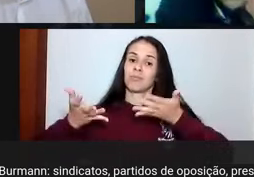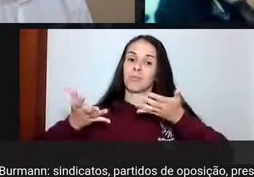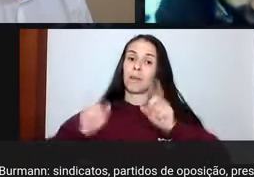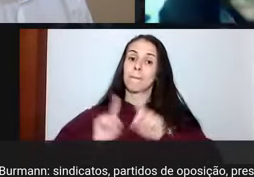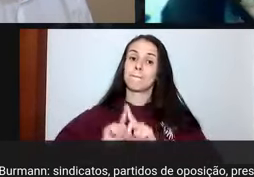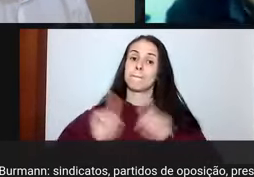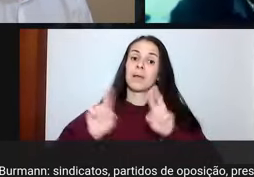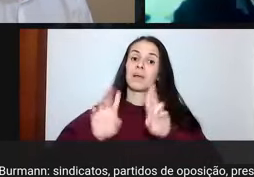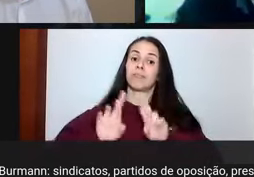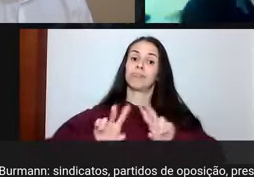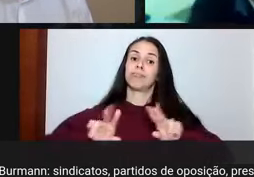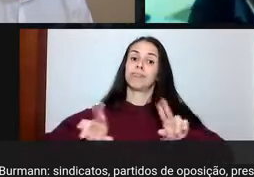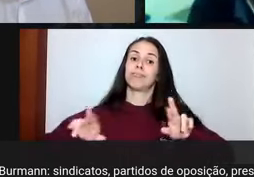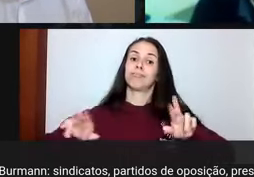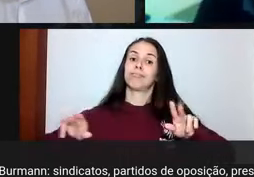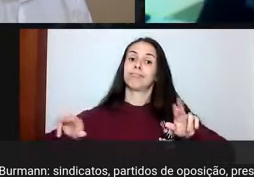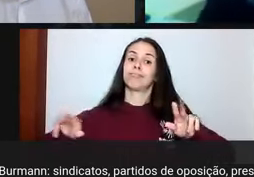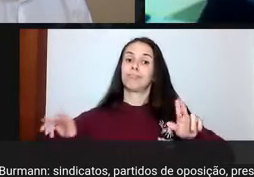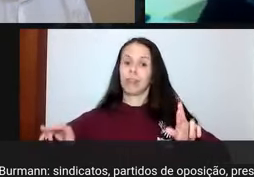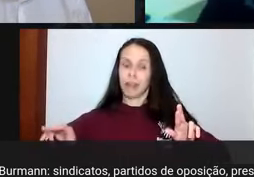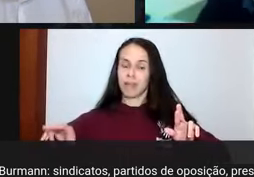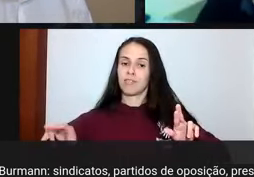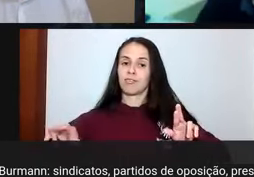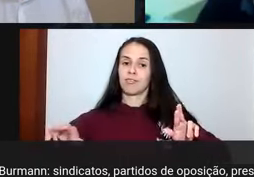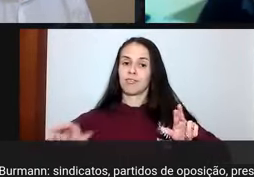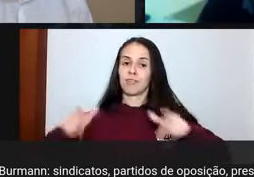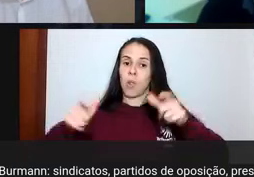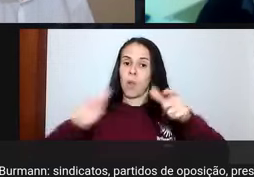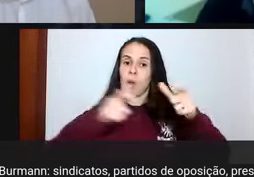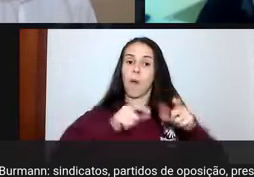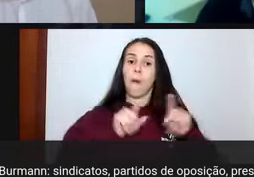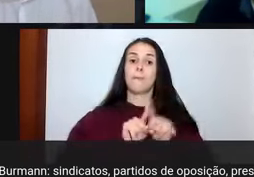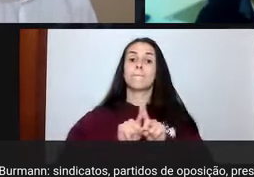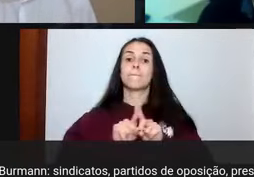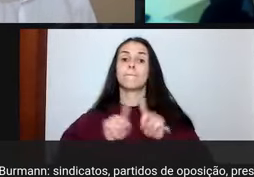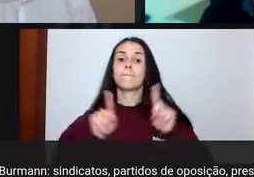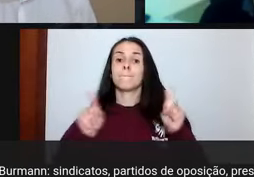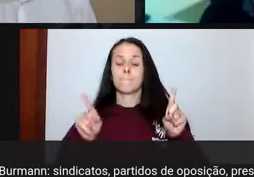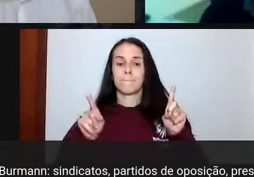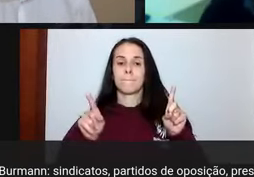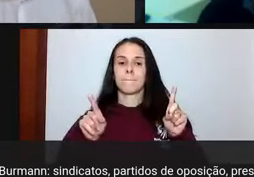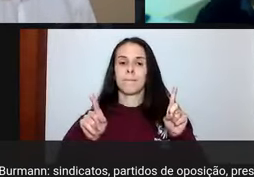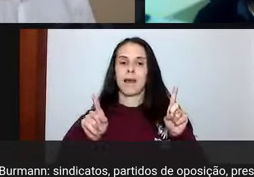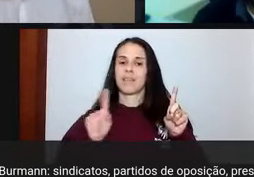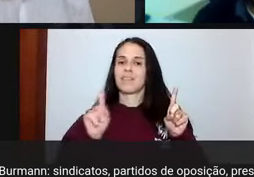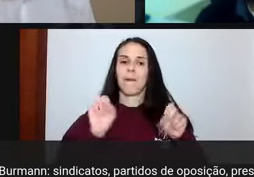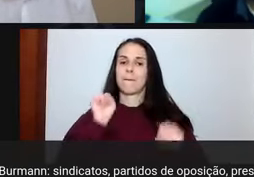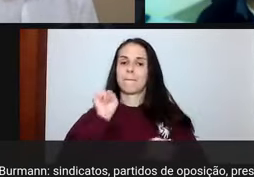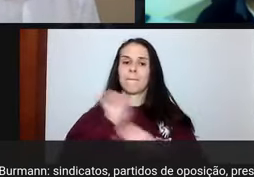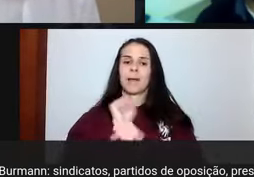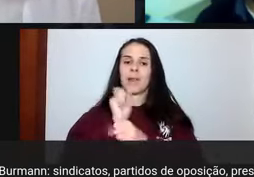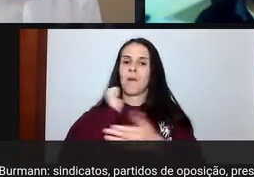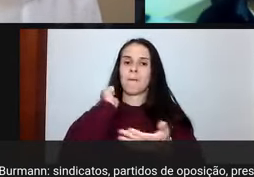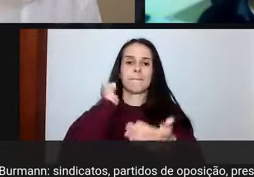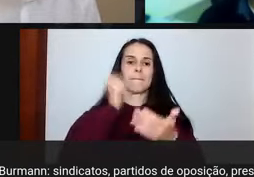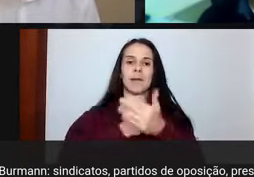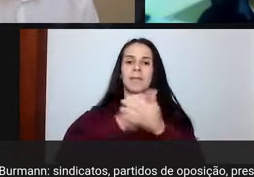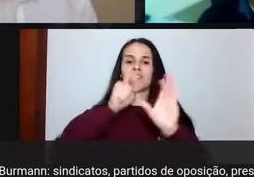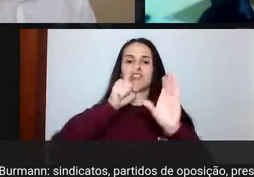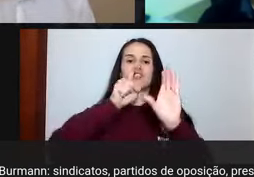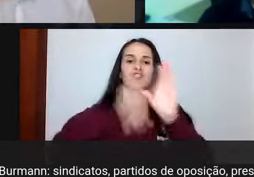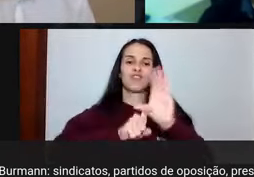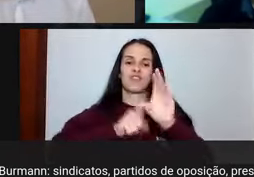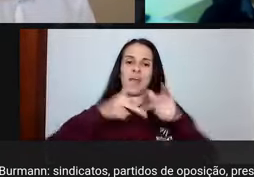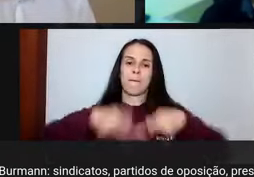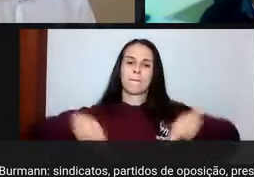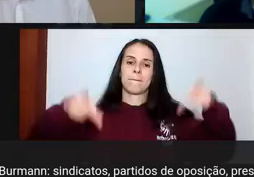nas diferentes rúbricas, mas não congelou no pagamento e rolagem da dívida pública. Então, cada vez mais a tendência